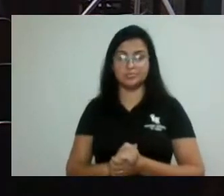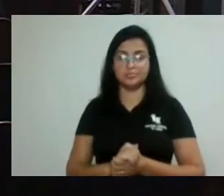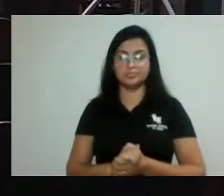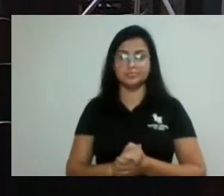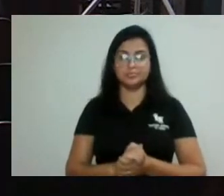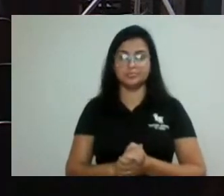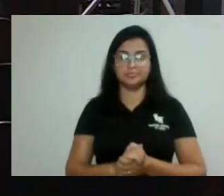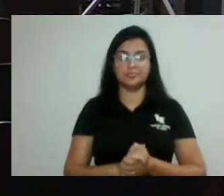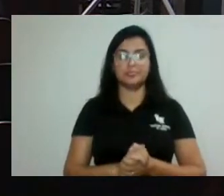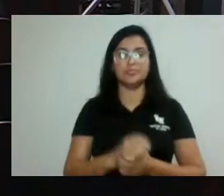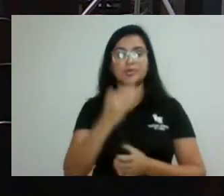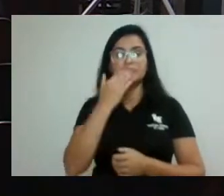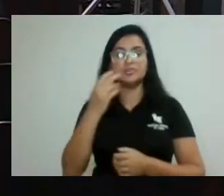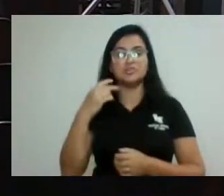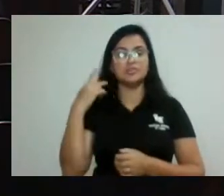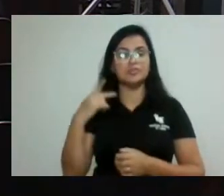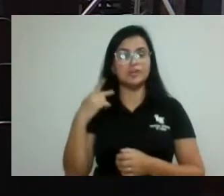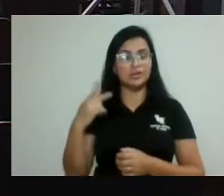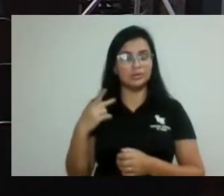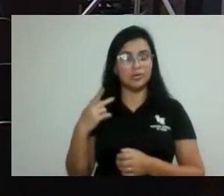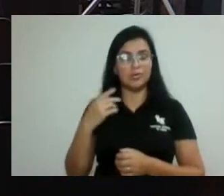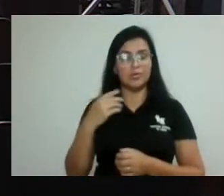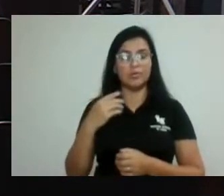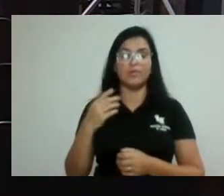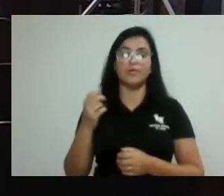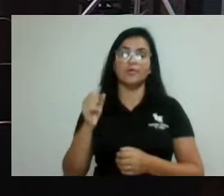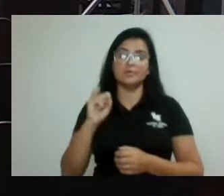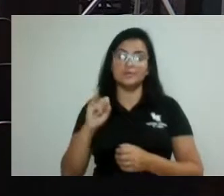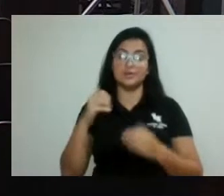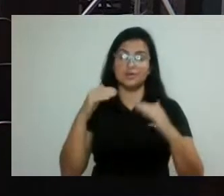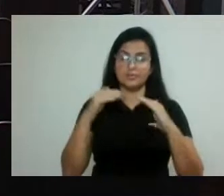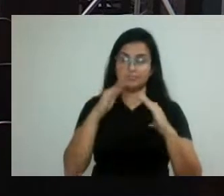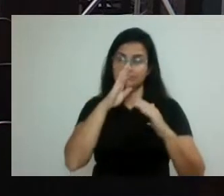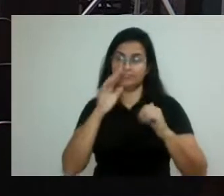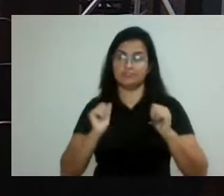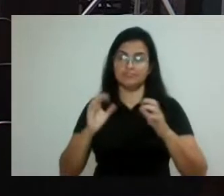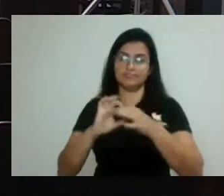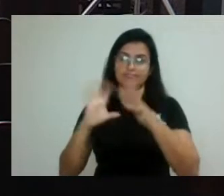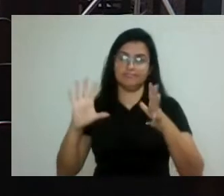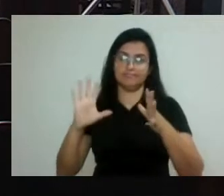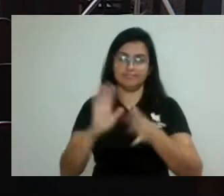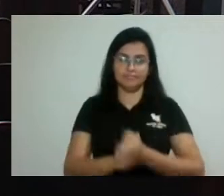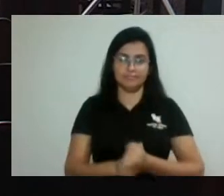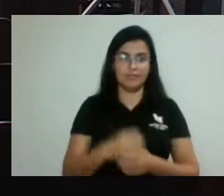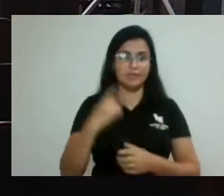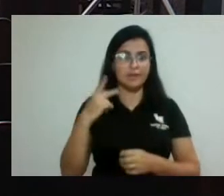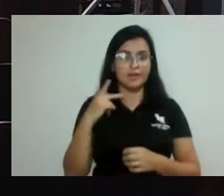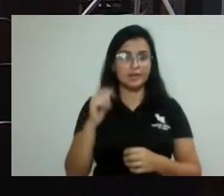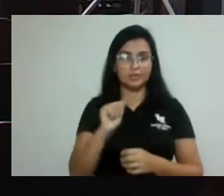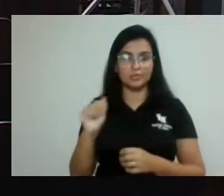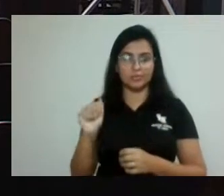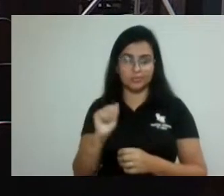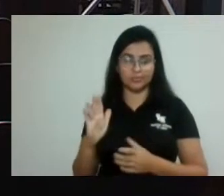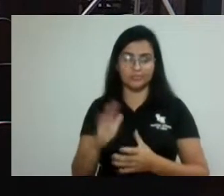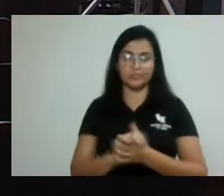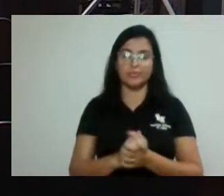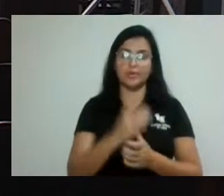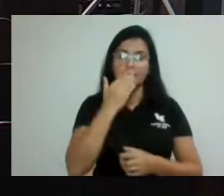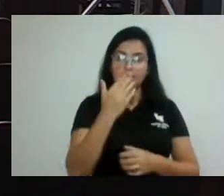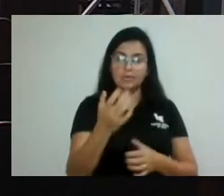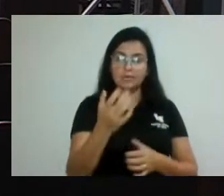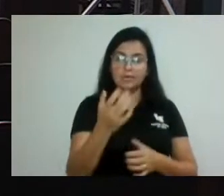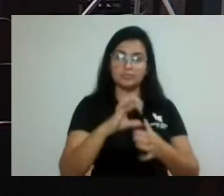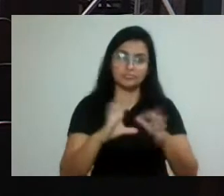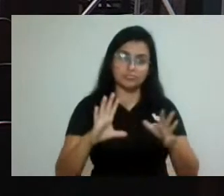se votar, são os vereadores e vereadores concordam, permaneçam, como estão, aprovado, pela ordem do vereador Antônio Aguiar. Sr. Presidente, pedindo autorização ao plenário para me ausentar